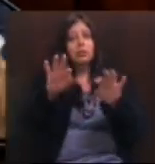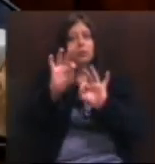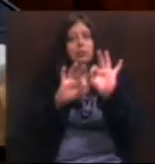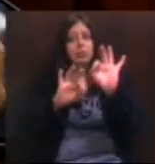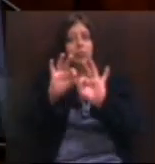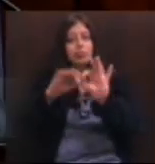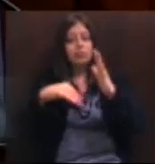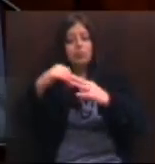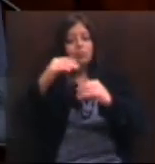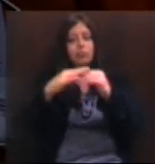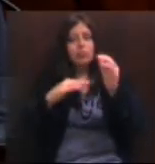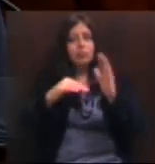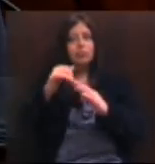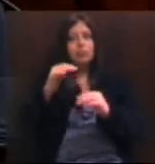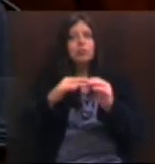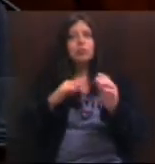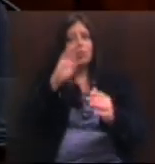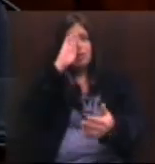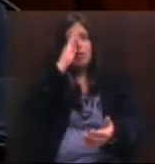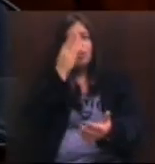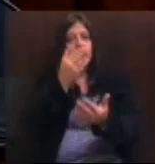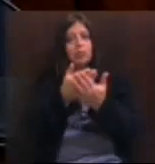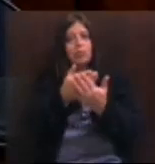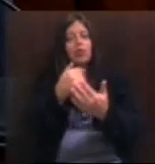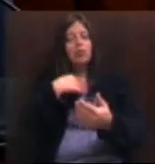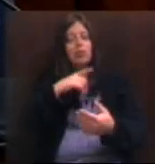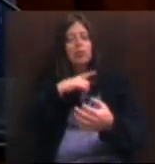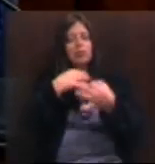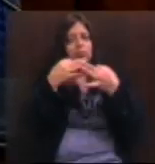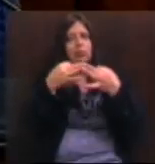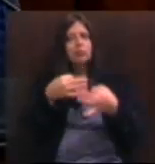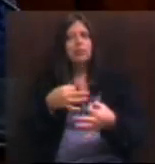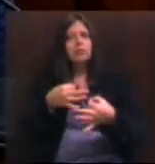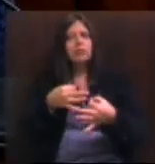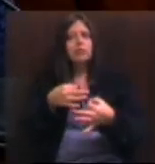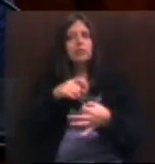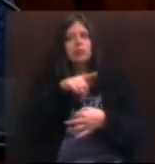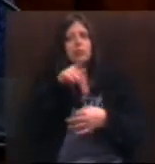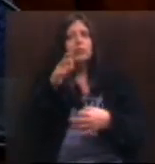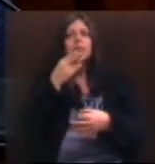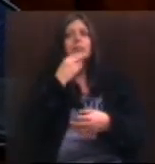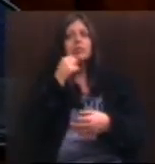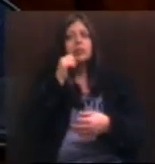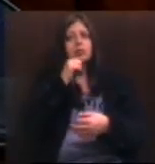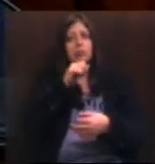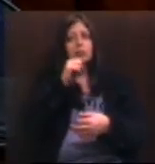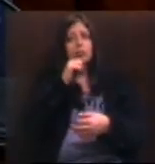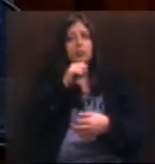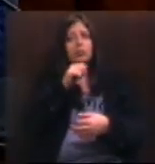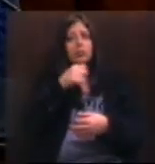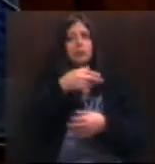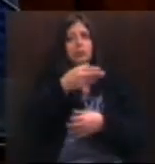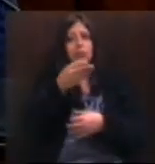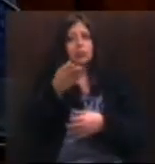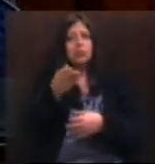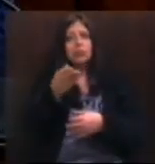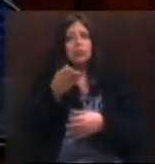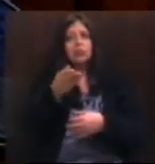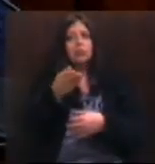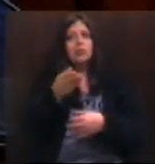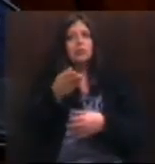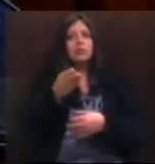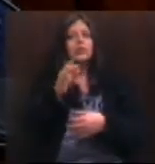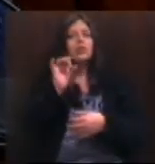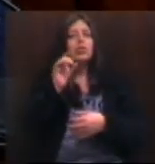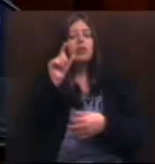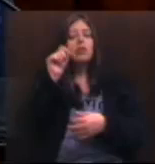esquemas de construção simbólica acreditavam nisso. eu tenho a convicção que esses homens e essas mulheres, a eles, bastaram dez dias